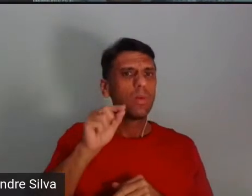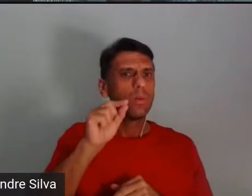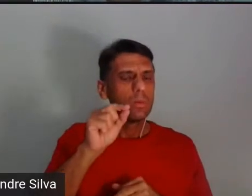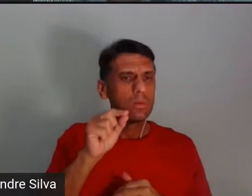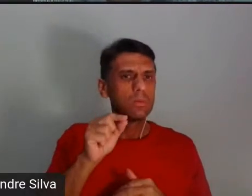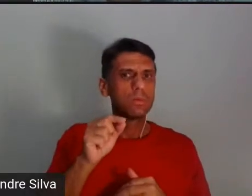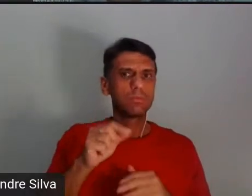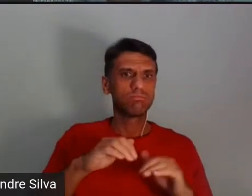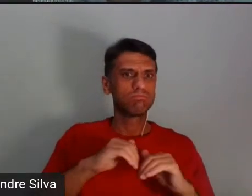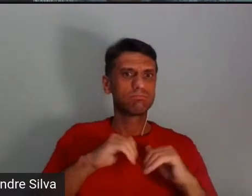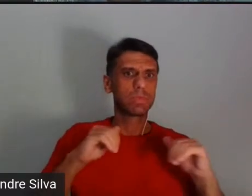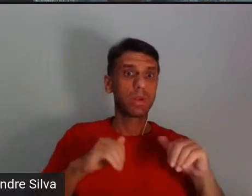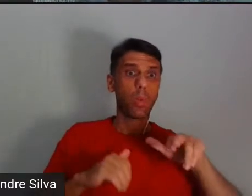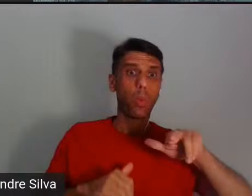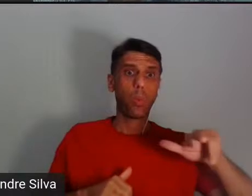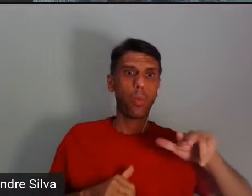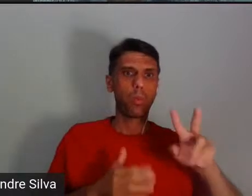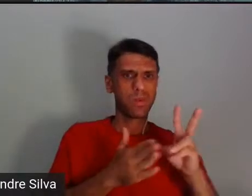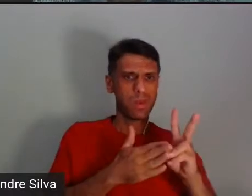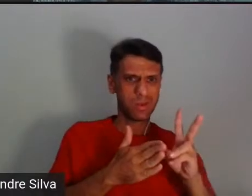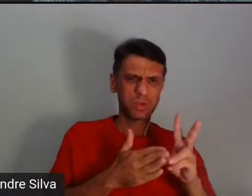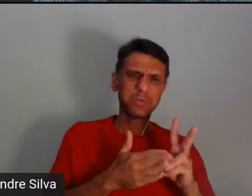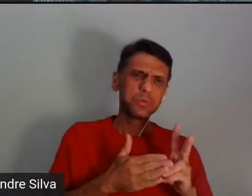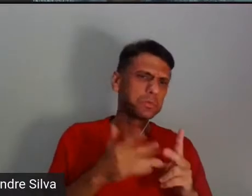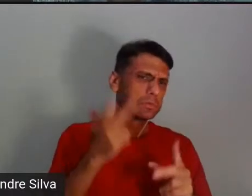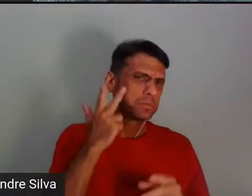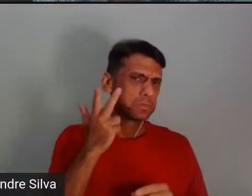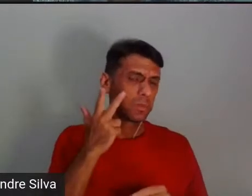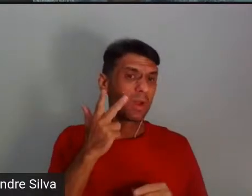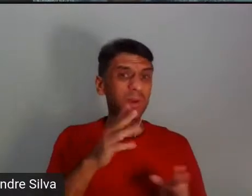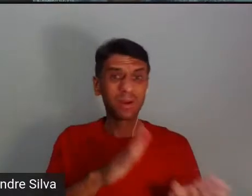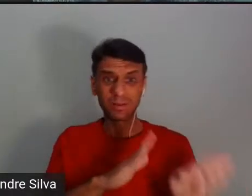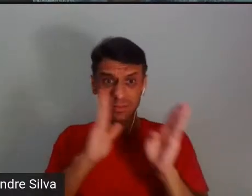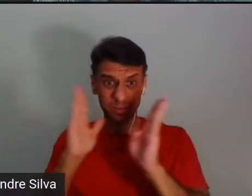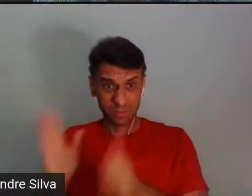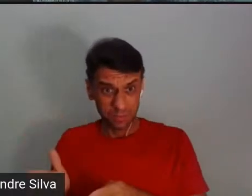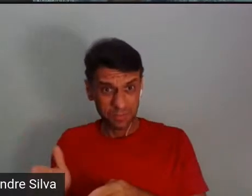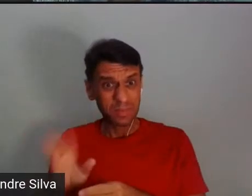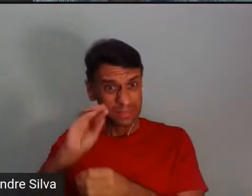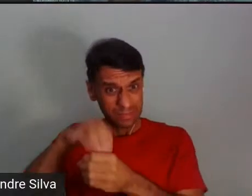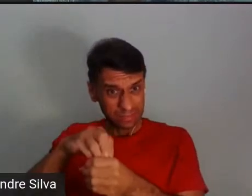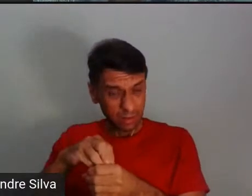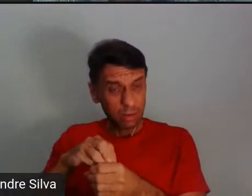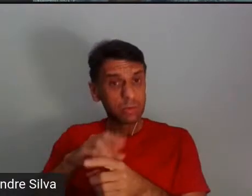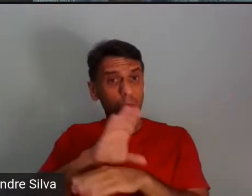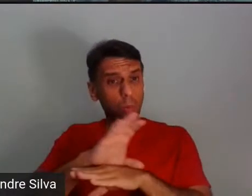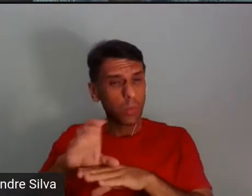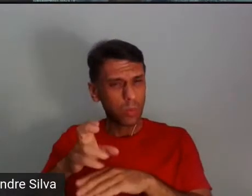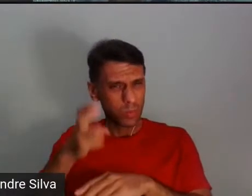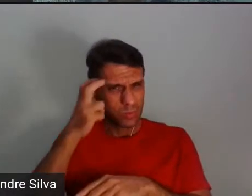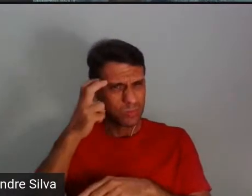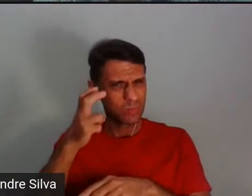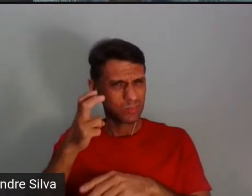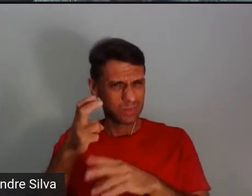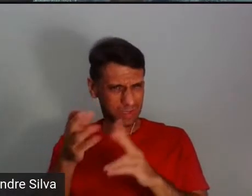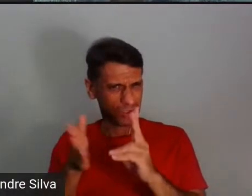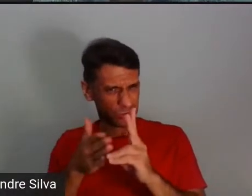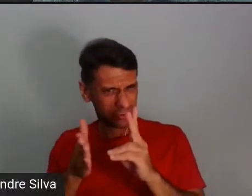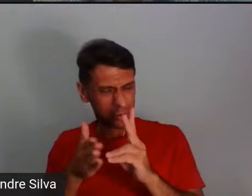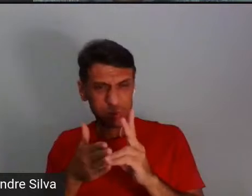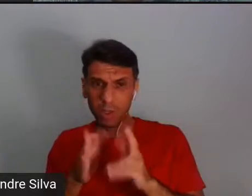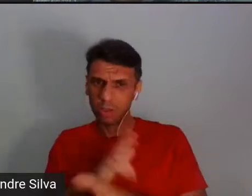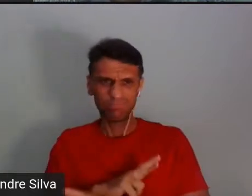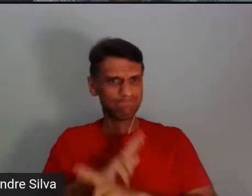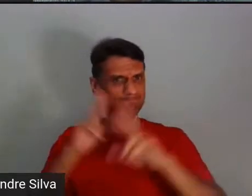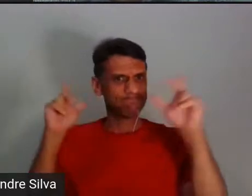indígenas e indígenas, né? Isso passa a ter uma conotação completamente diferente, né? Então, você, para você